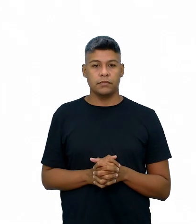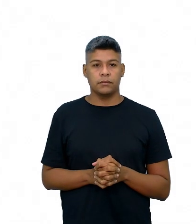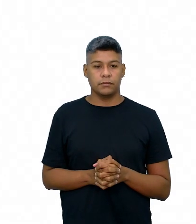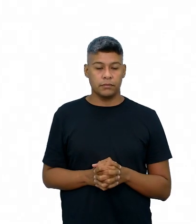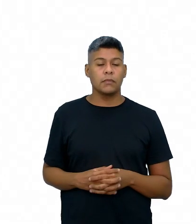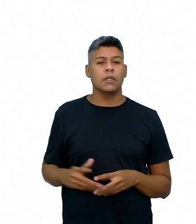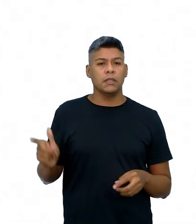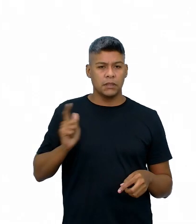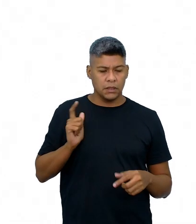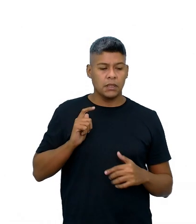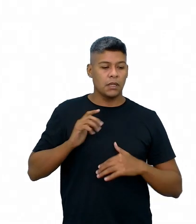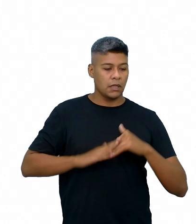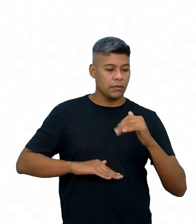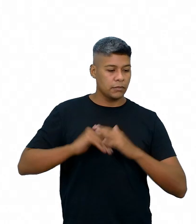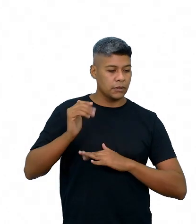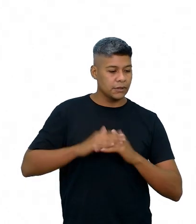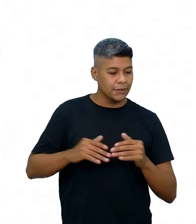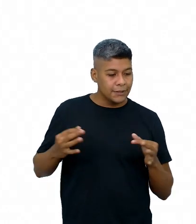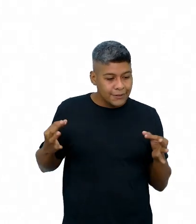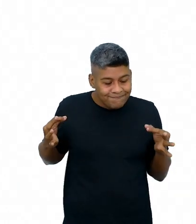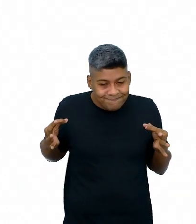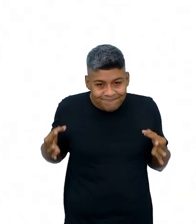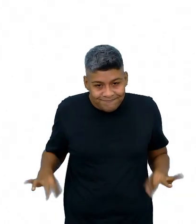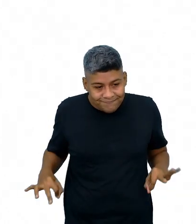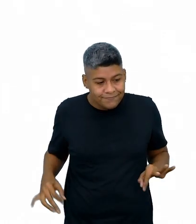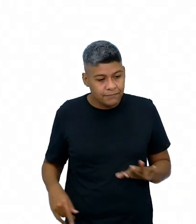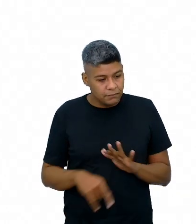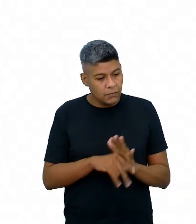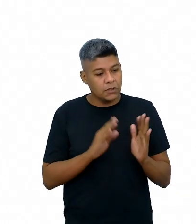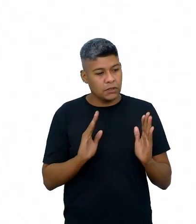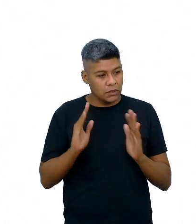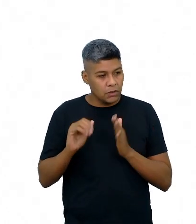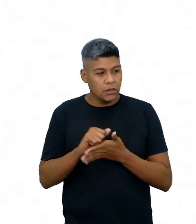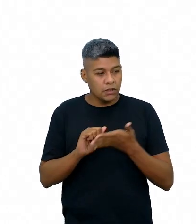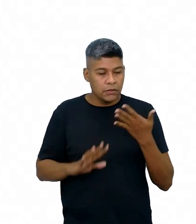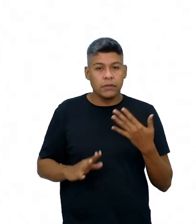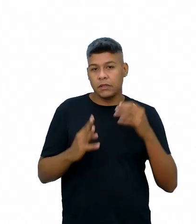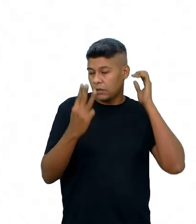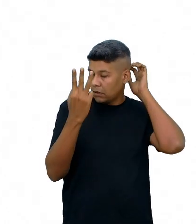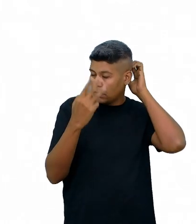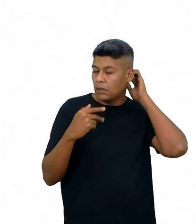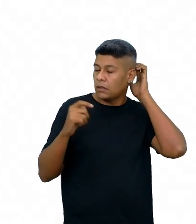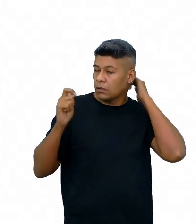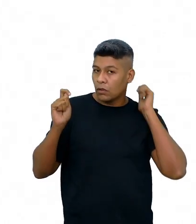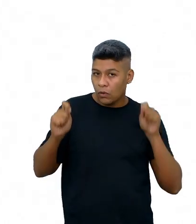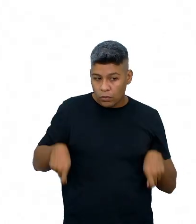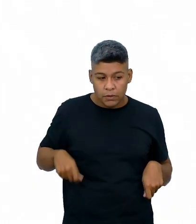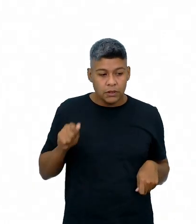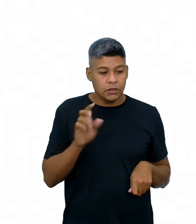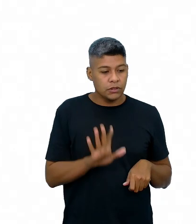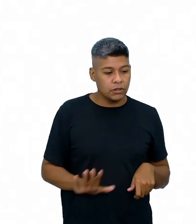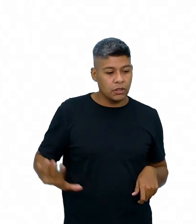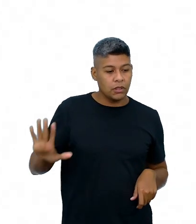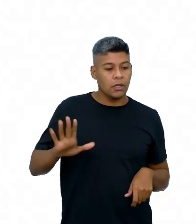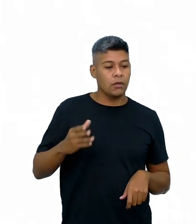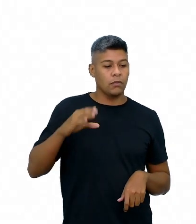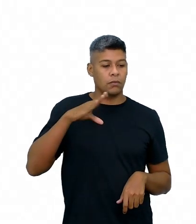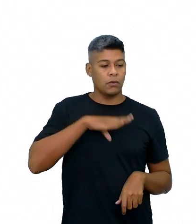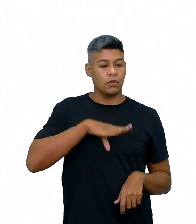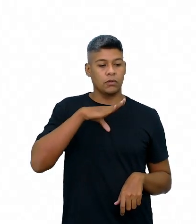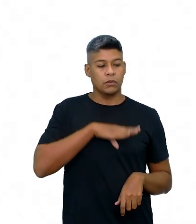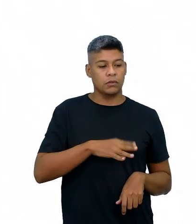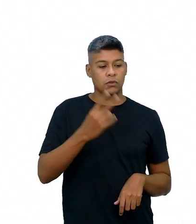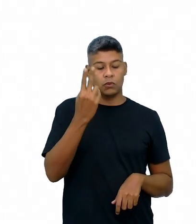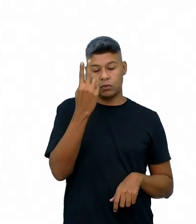Nós temos a habilidade essencial para a sequência de atividades 3 e a competência geral de língua portuguesa 2.